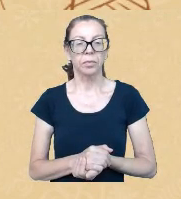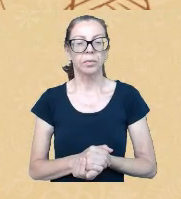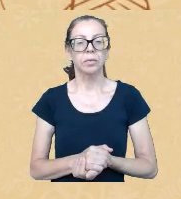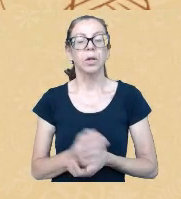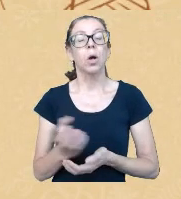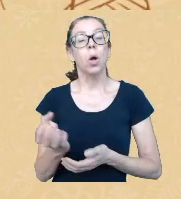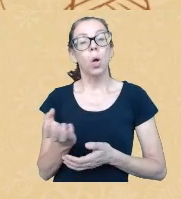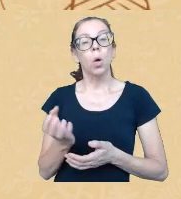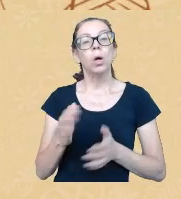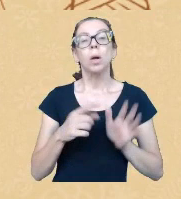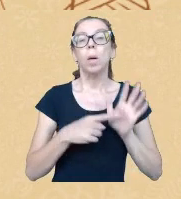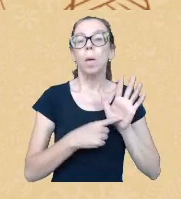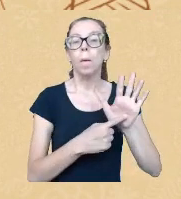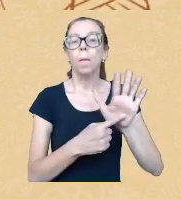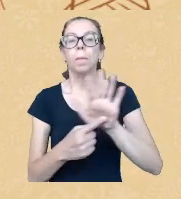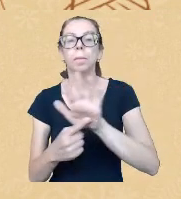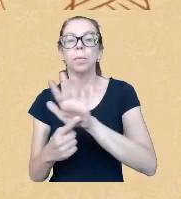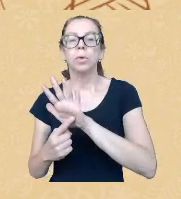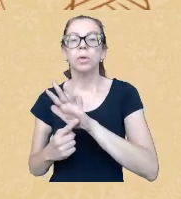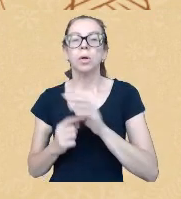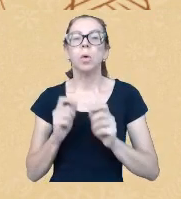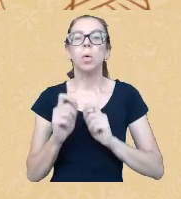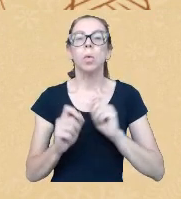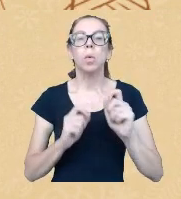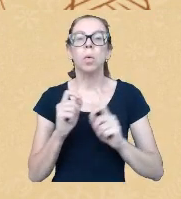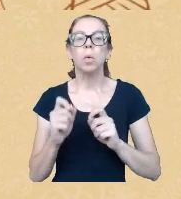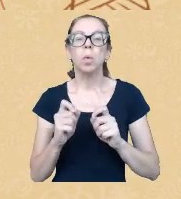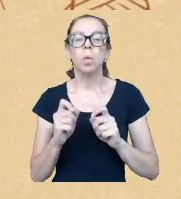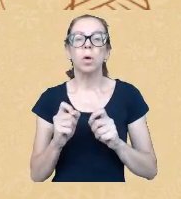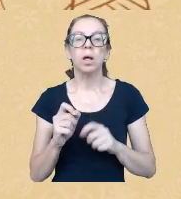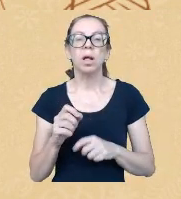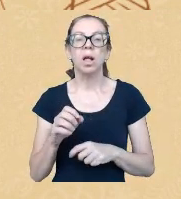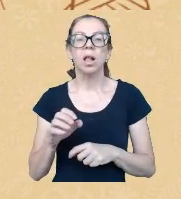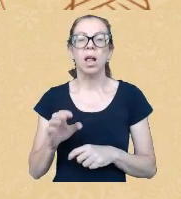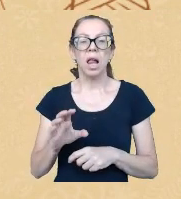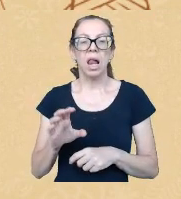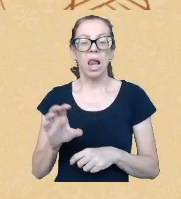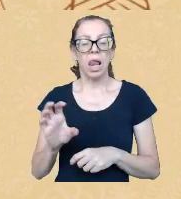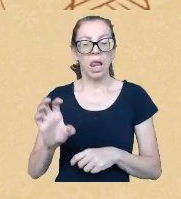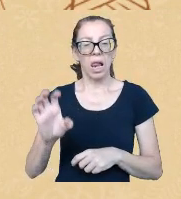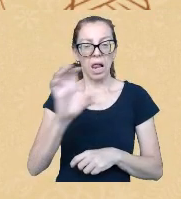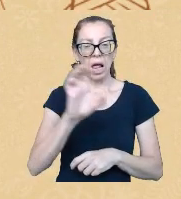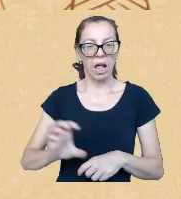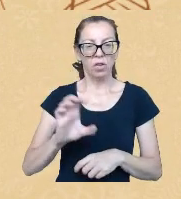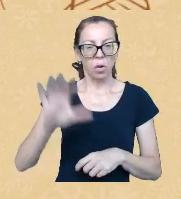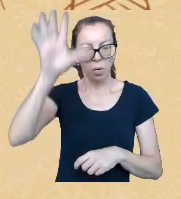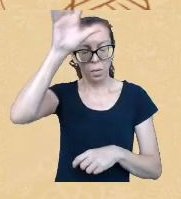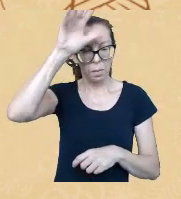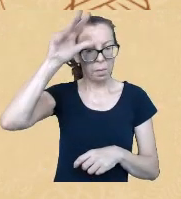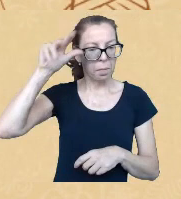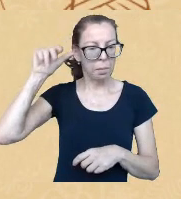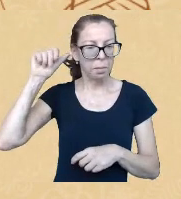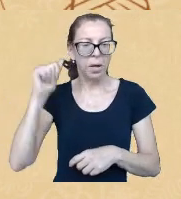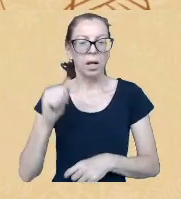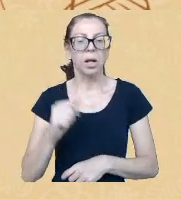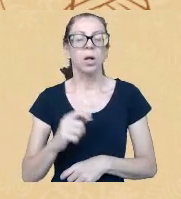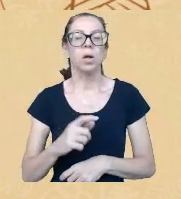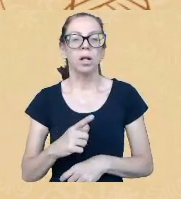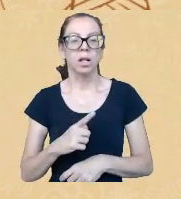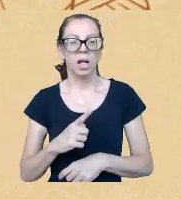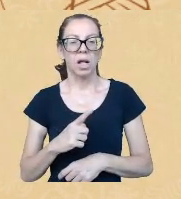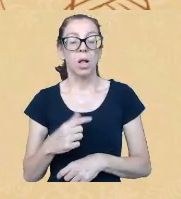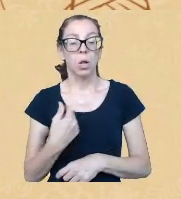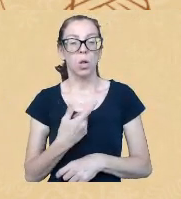dados de que na região metropolitana de Manaus nós temos o dado de que 5.2